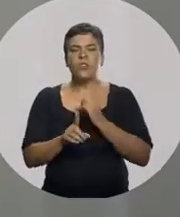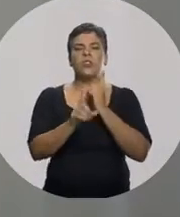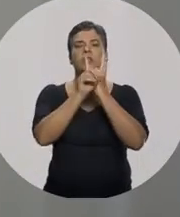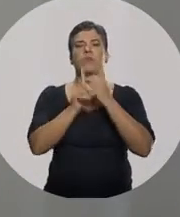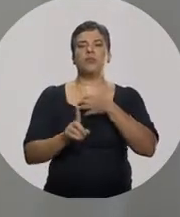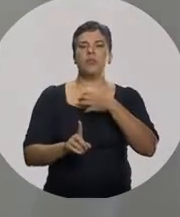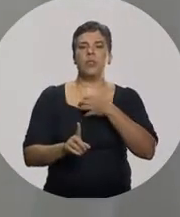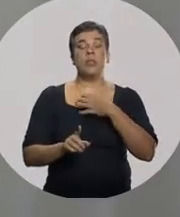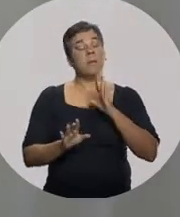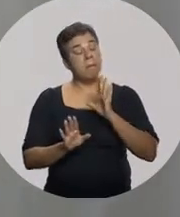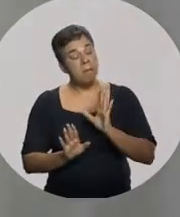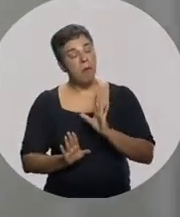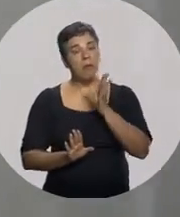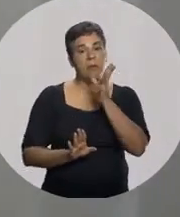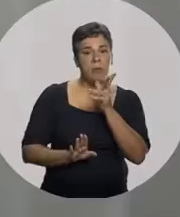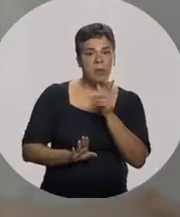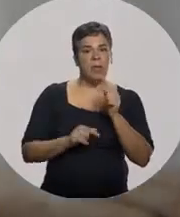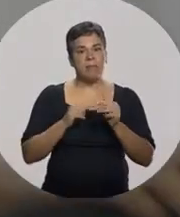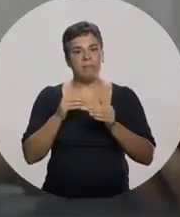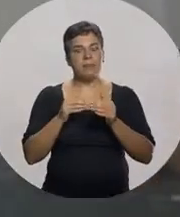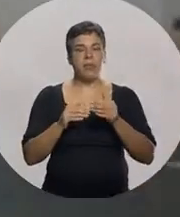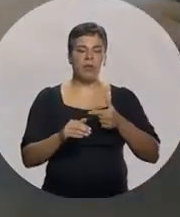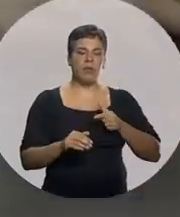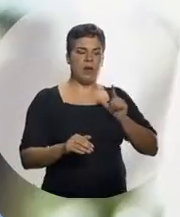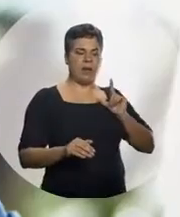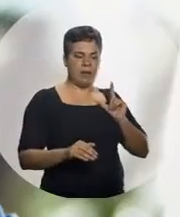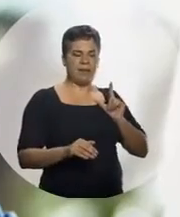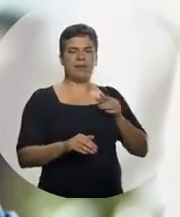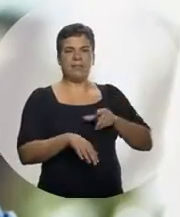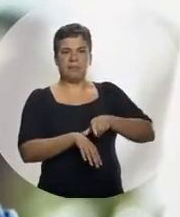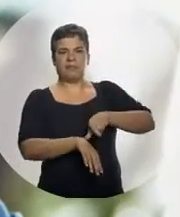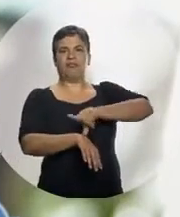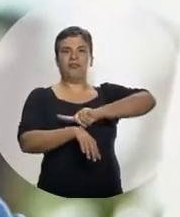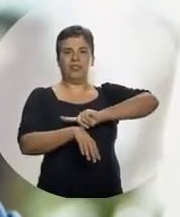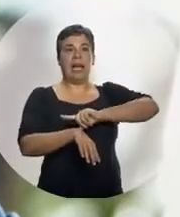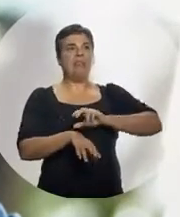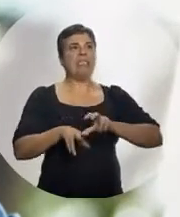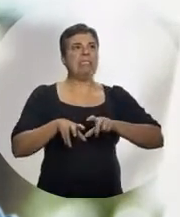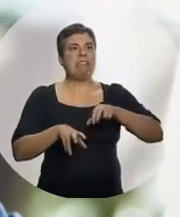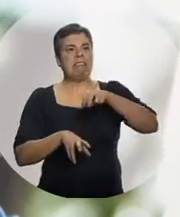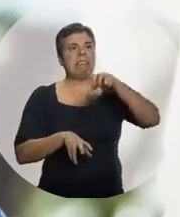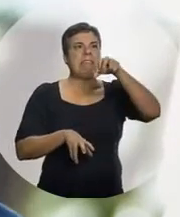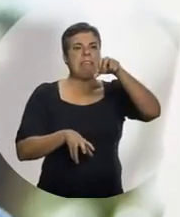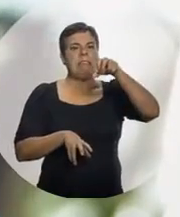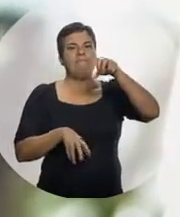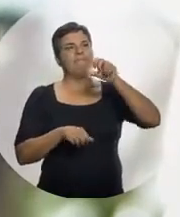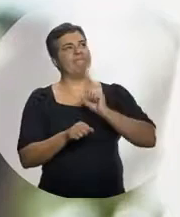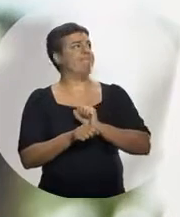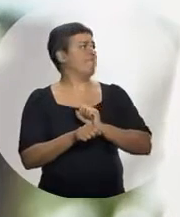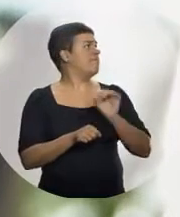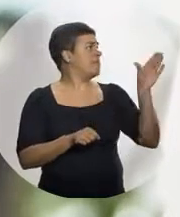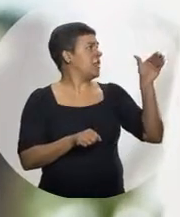fazer aquilo Eu posso demorar um pouquinho mais pra chegar Eu vou lá e sair um pouco antes Eu vou, ah, vai ter uma escadaria no lugar pra chegar Eu vou lá,